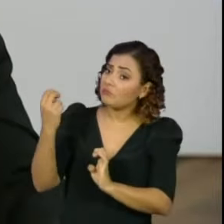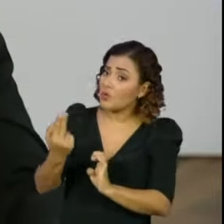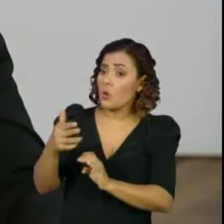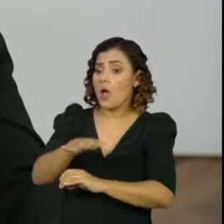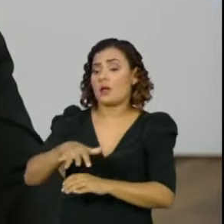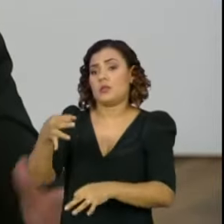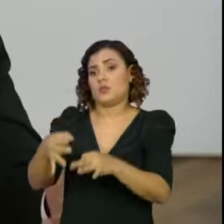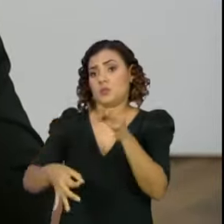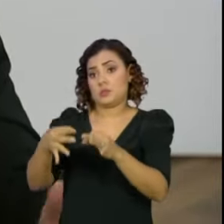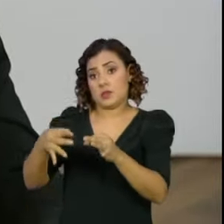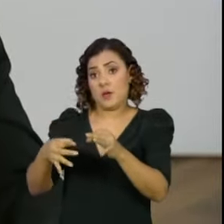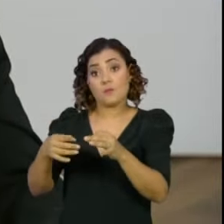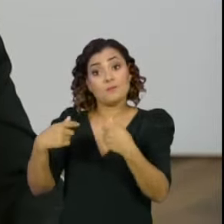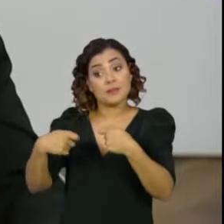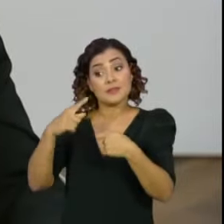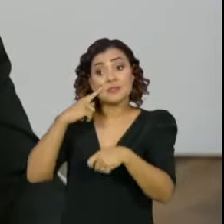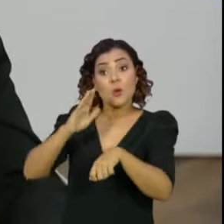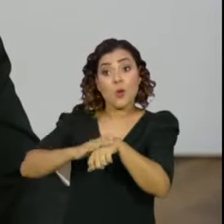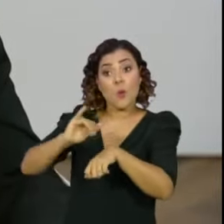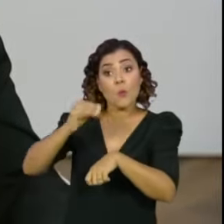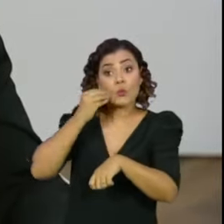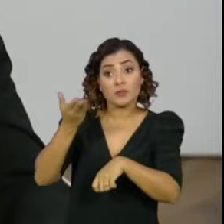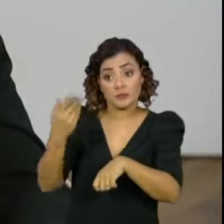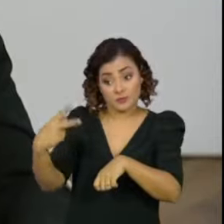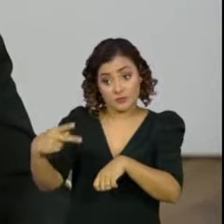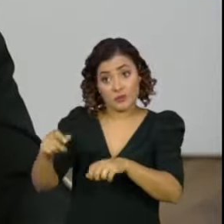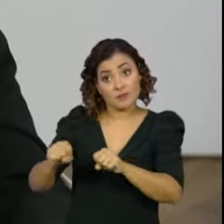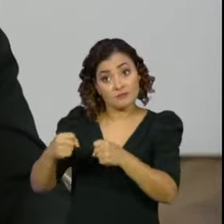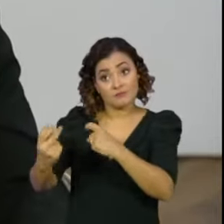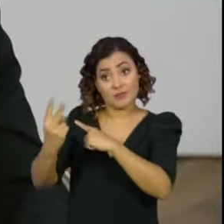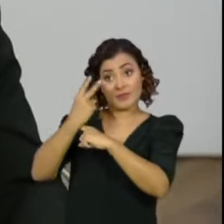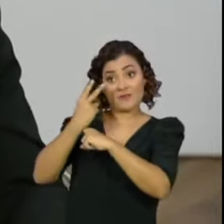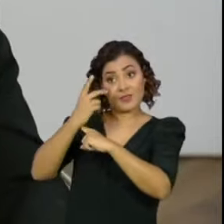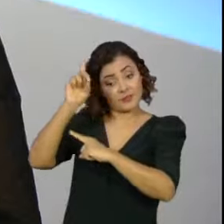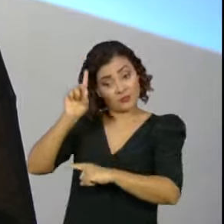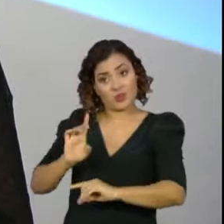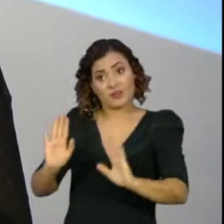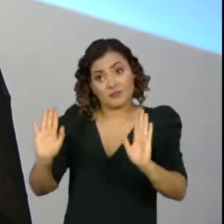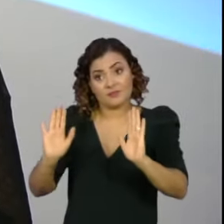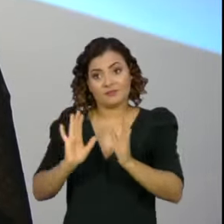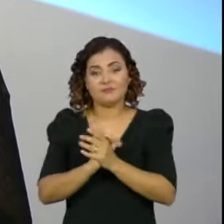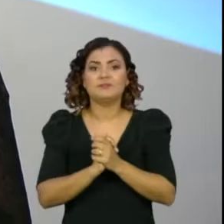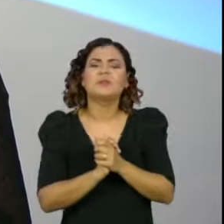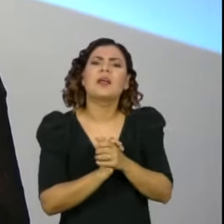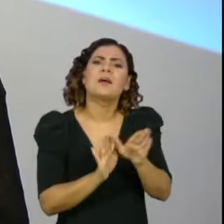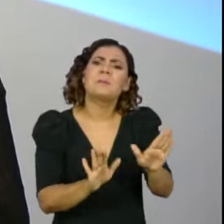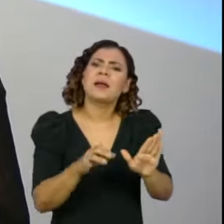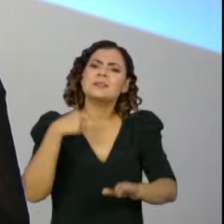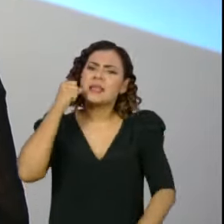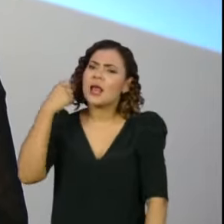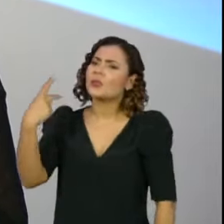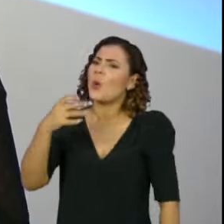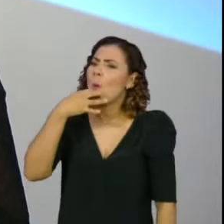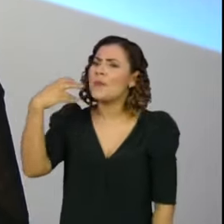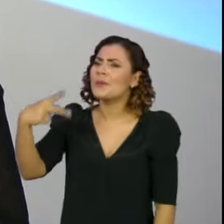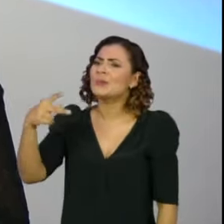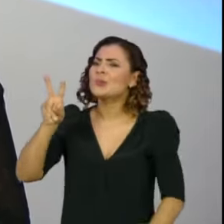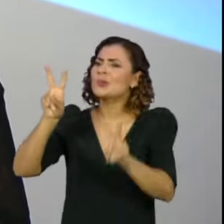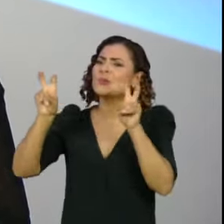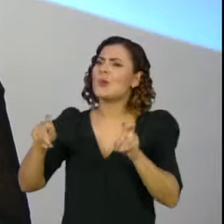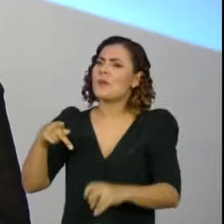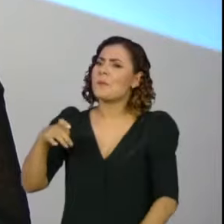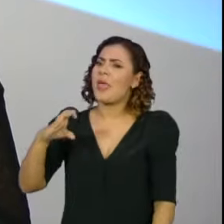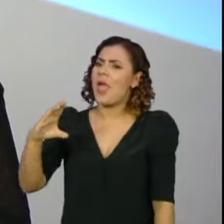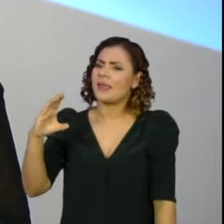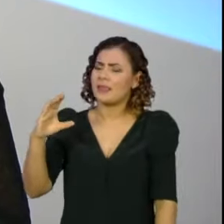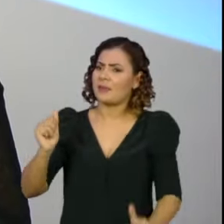judicial. É preciso dar a ele a oportunidade de se defender. Dilene, diga. Senador, qual é o posicionamento pessoal do senhor em relação à PEC